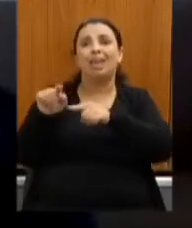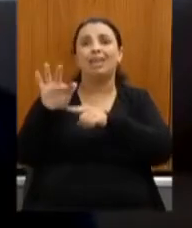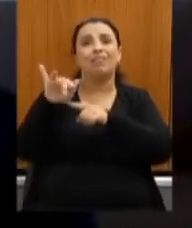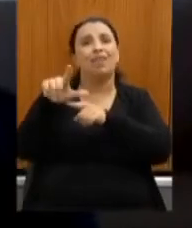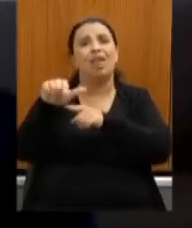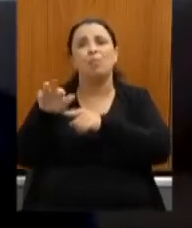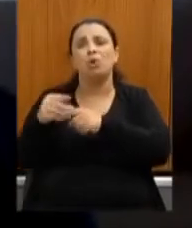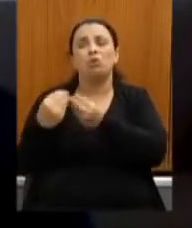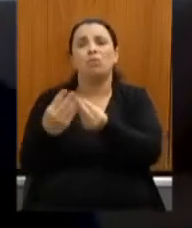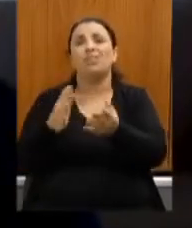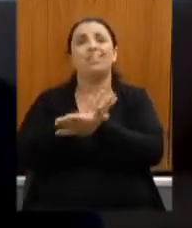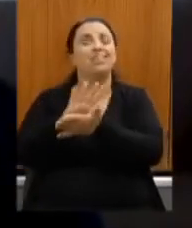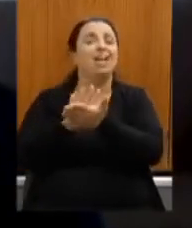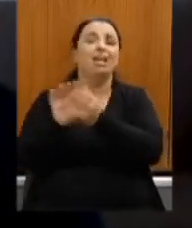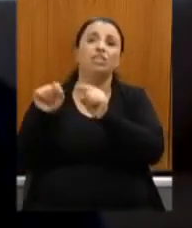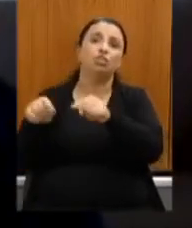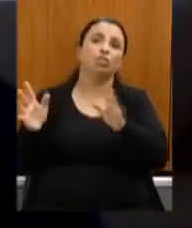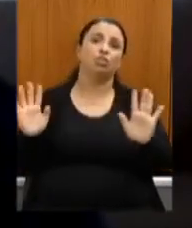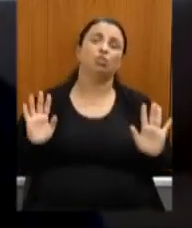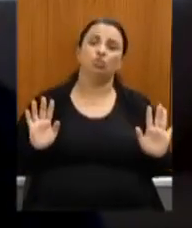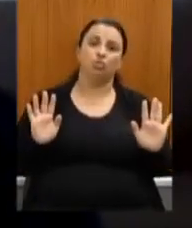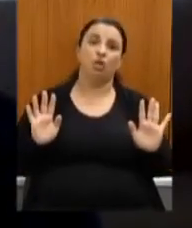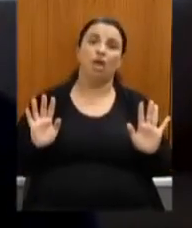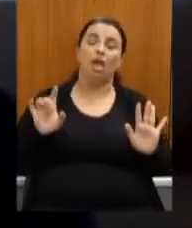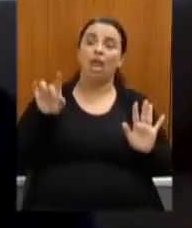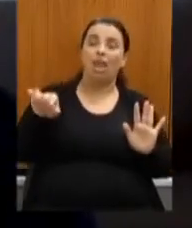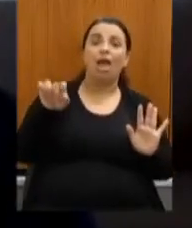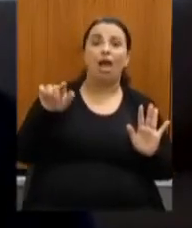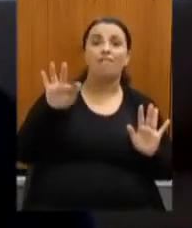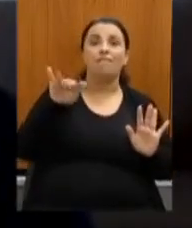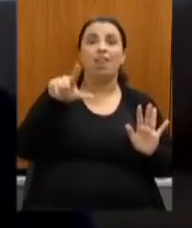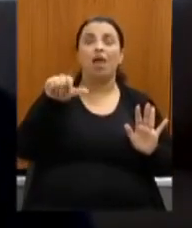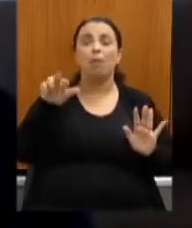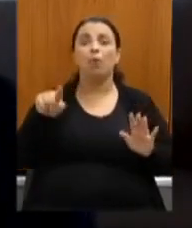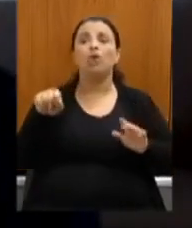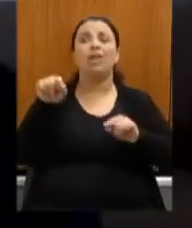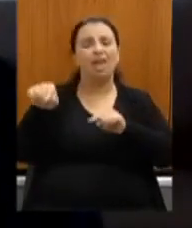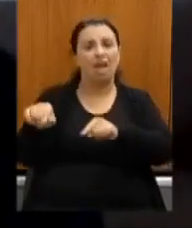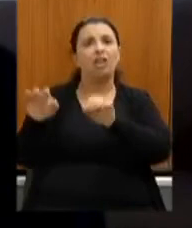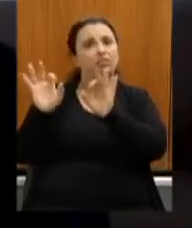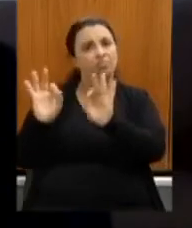essa filamônica a contrapartida que ela dá realmente ela